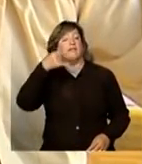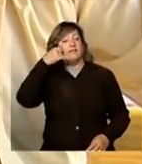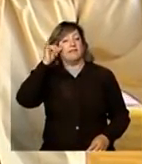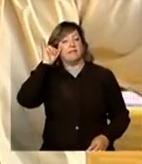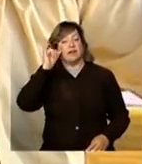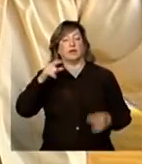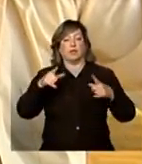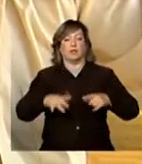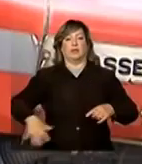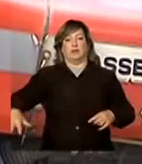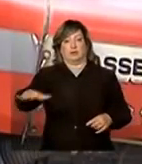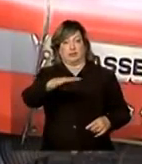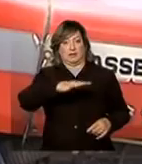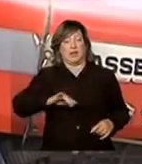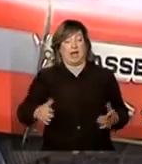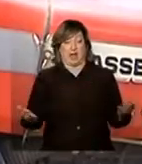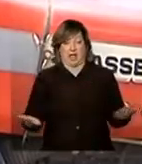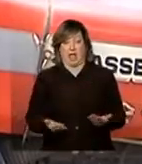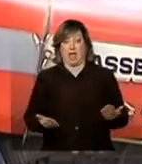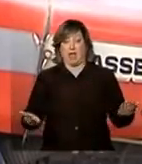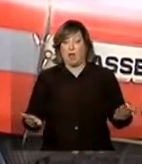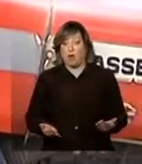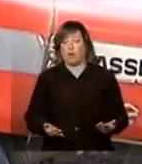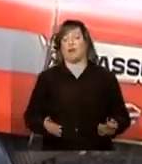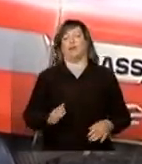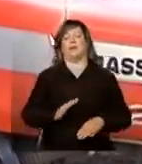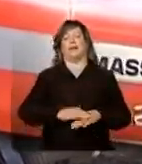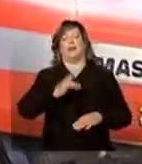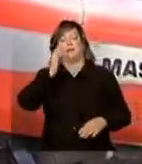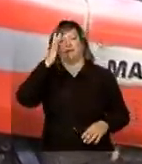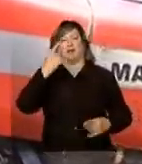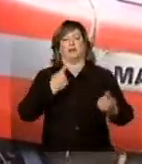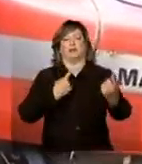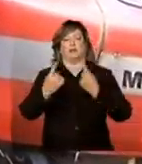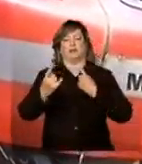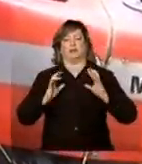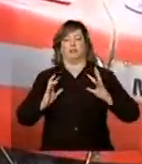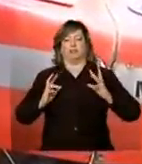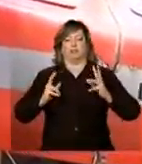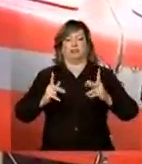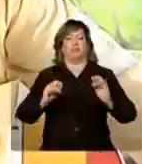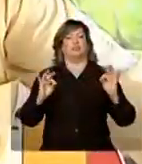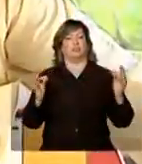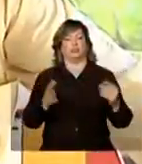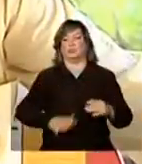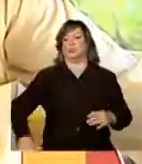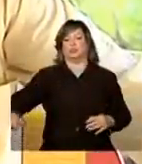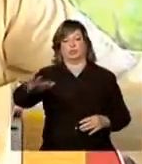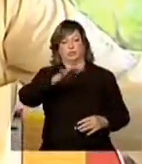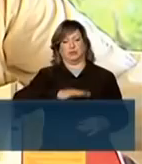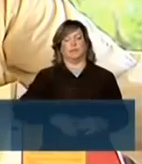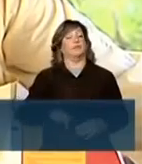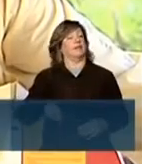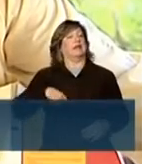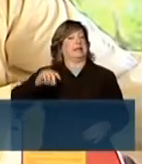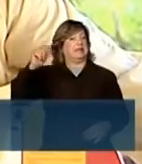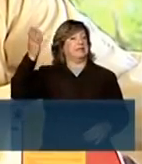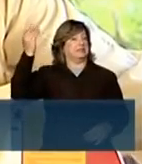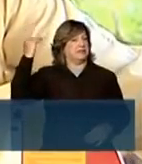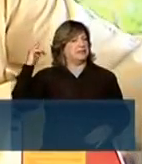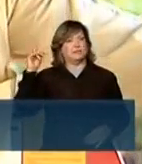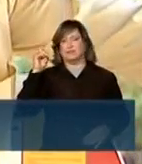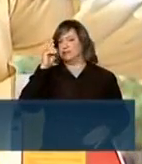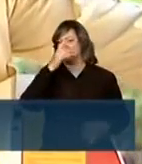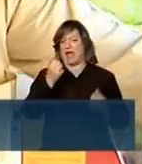próxima da cidade, agora deve ficar mais fácil fazer o transporte em toda a região. Teve uma época aqui que não